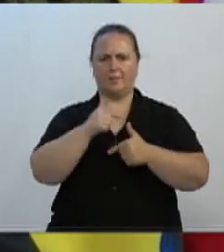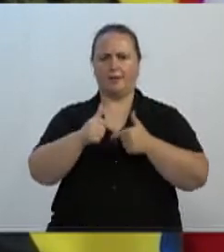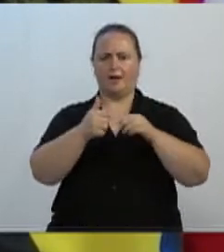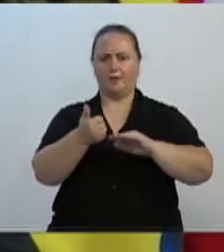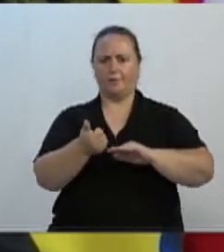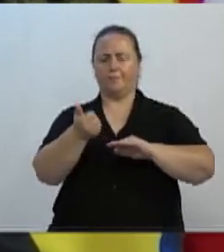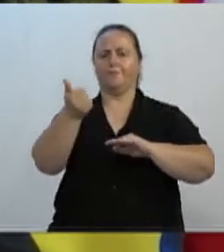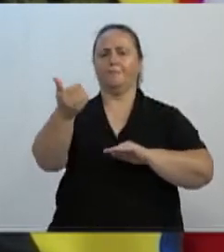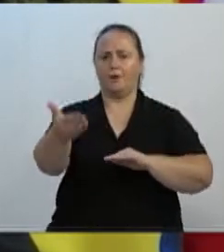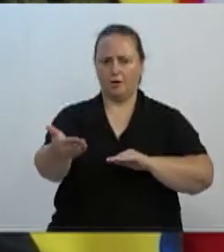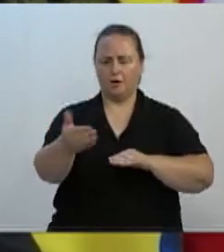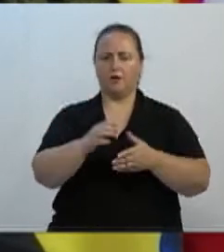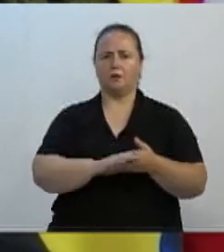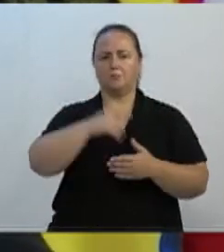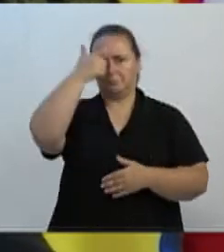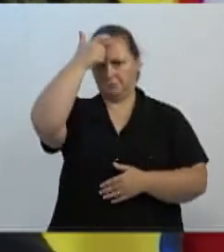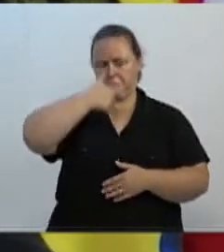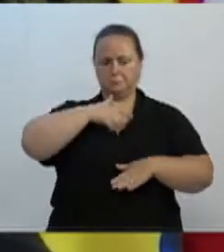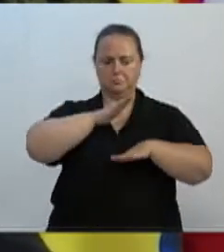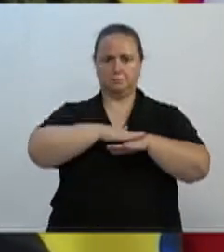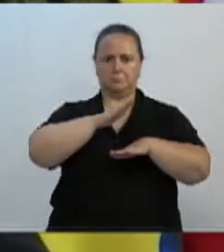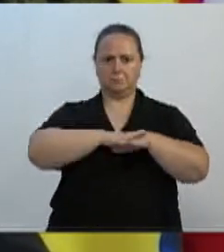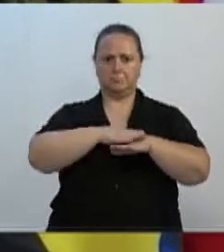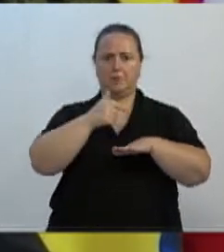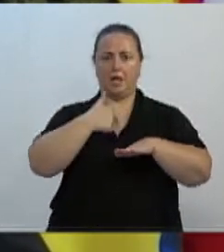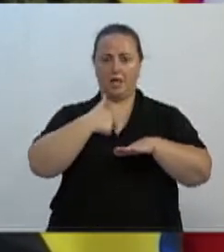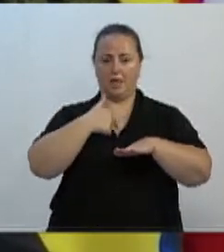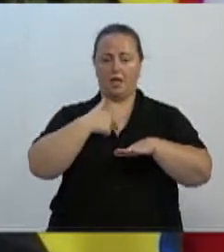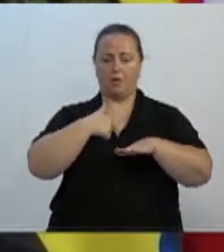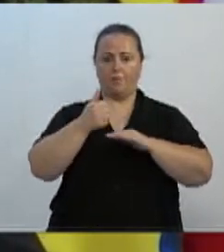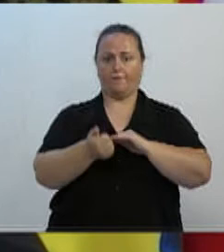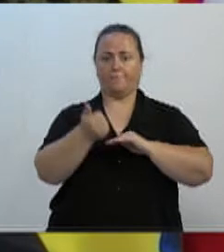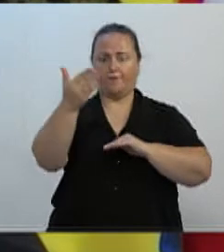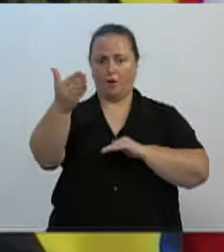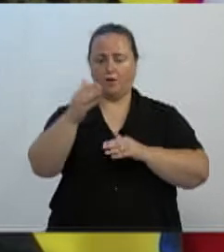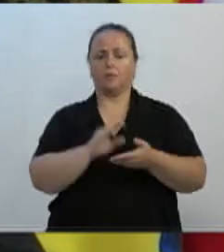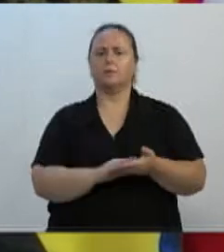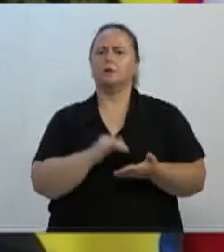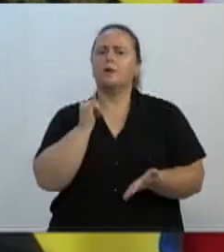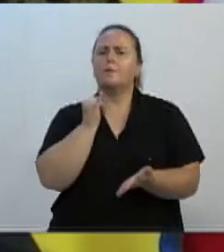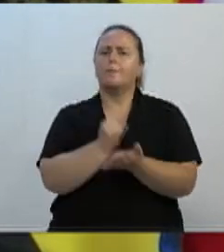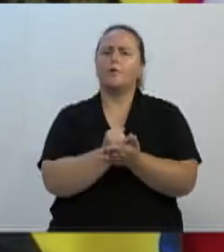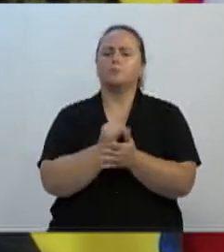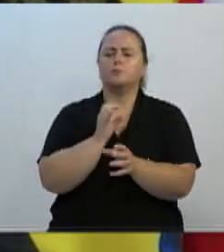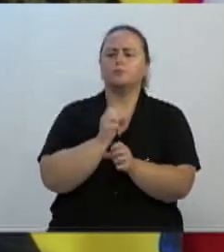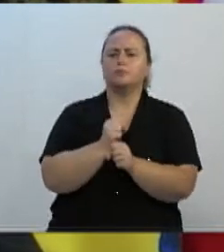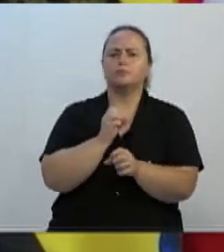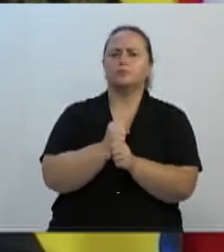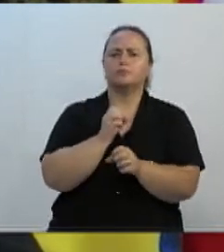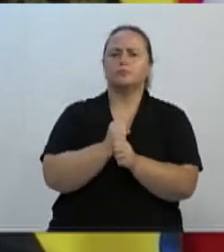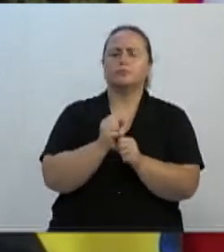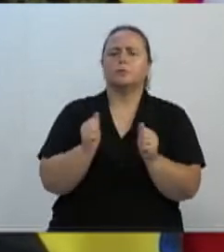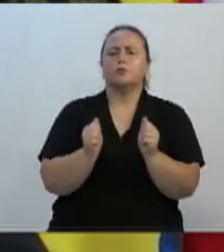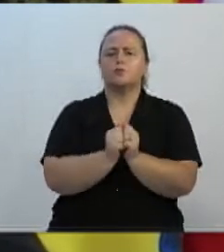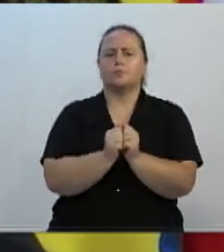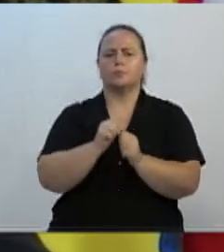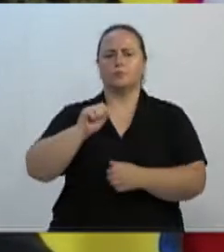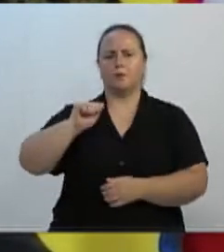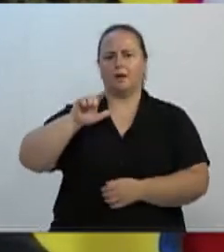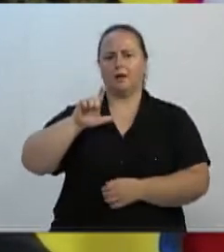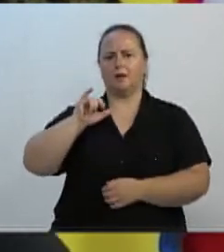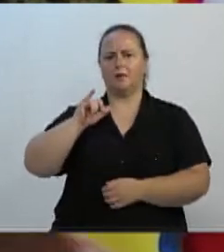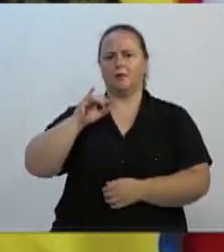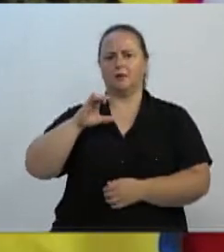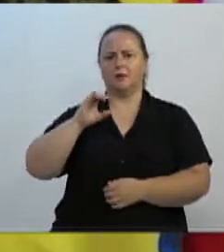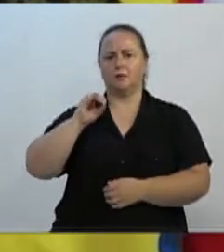a forma de trabalho pessoal do próprio contribuinte, o imposto será calculado por meio de alíquotas fixas.